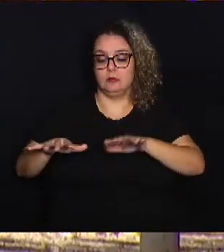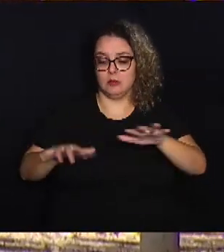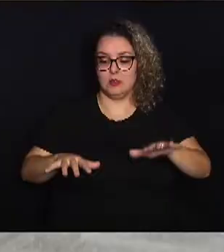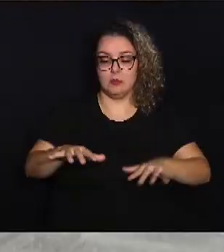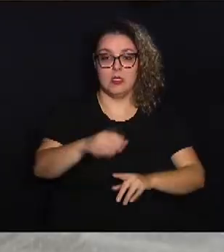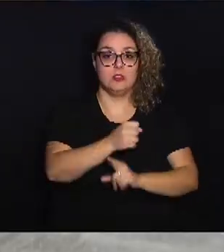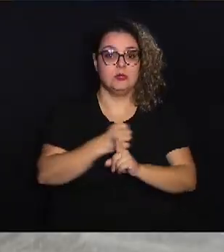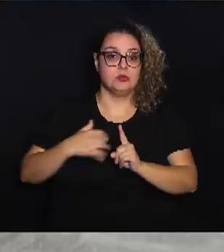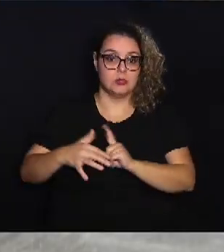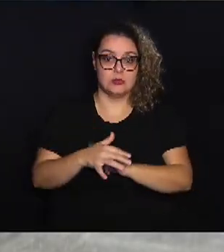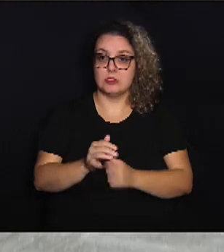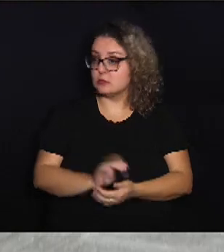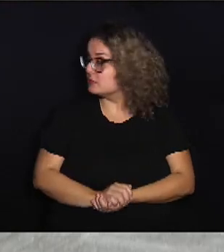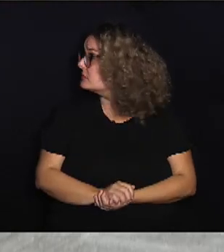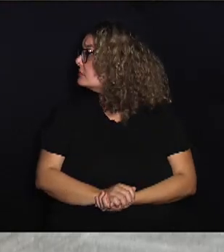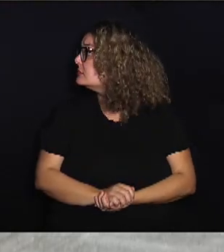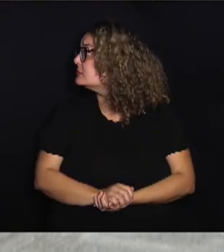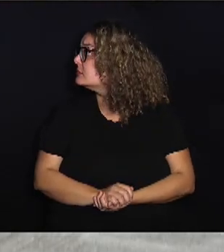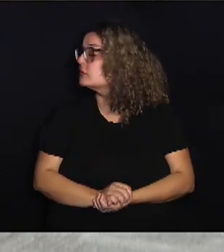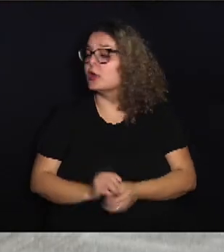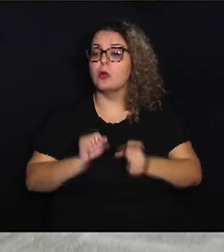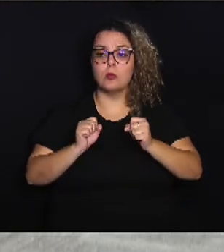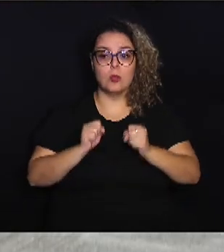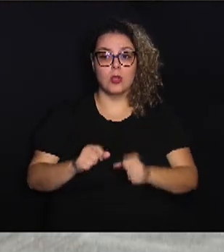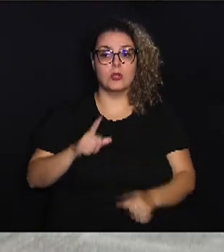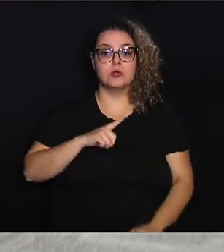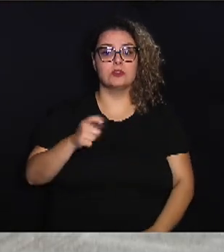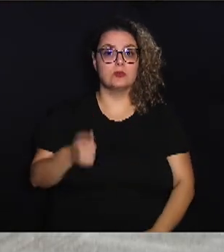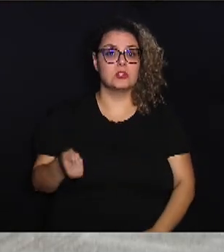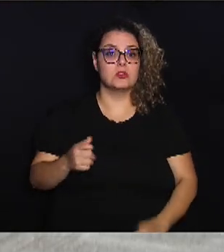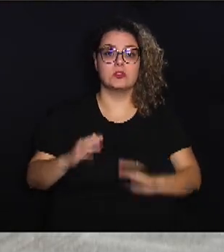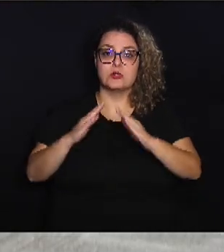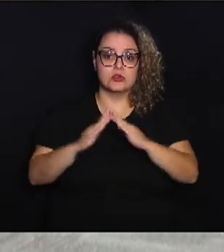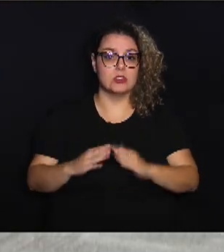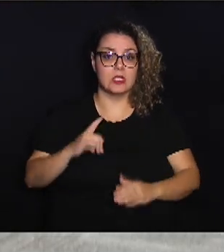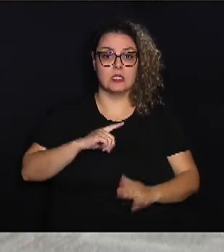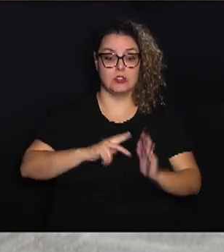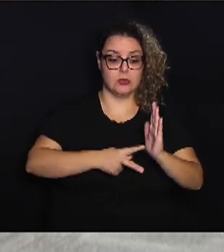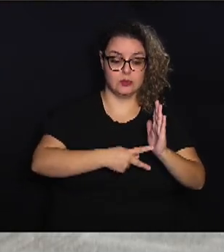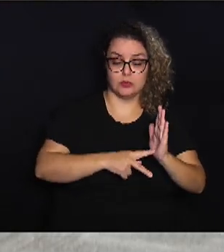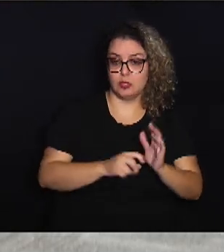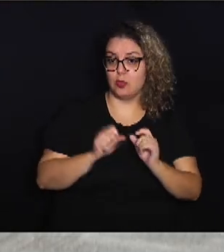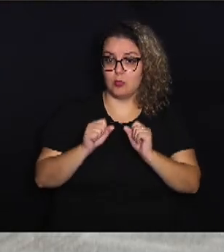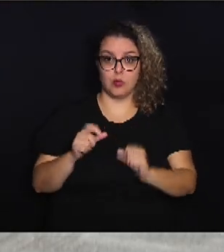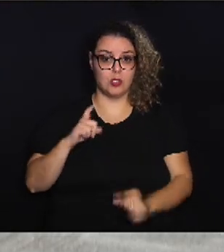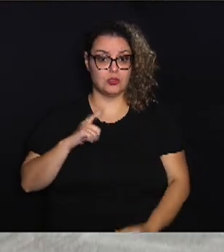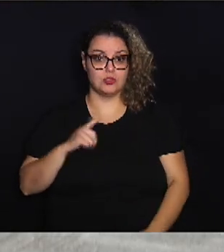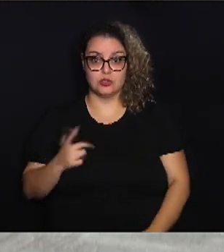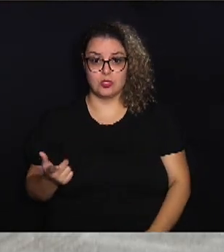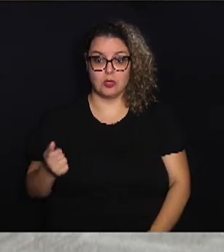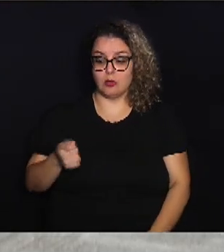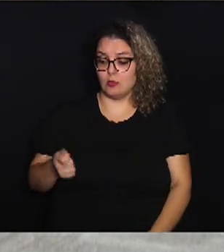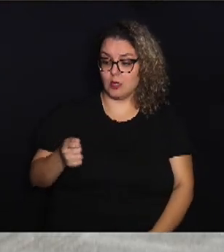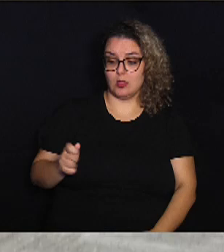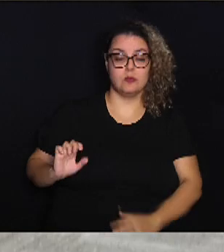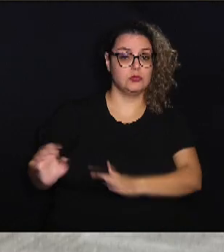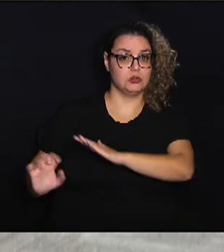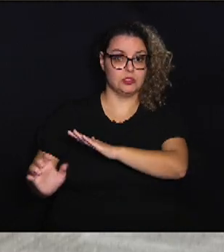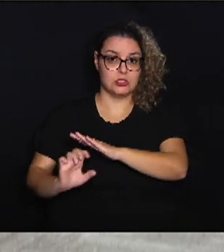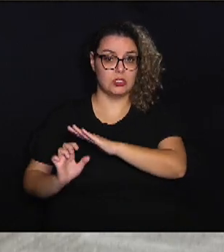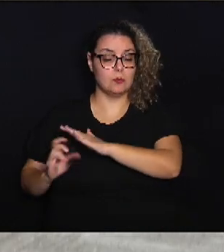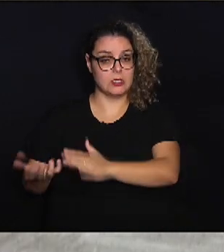sociedade. Então, você pode ter uma associação de moradores, pode ter um sindicato, você pode ter uma associação empresarial,